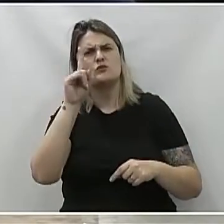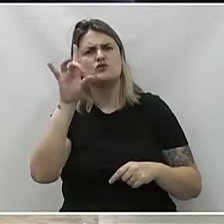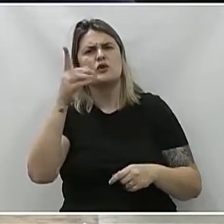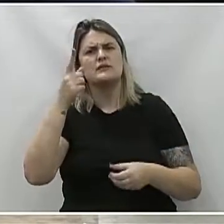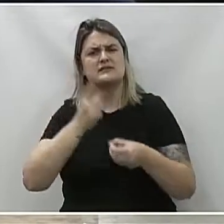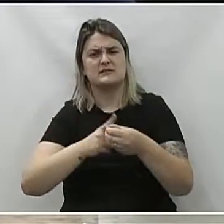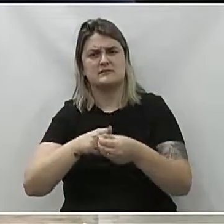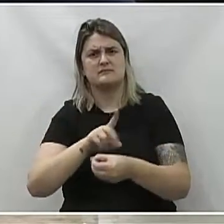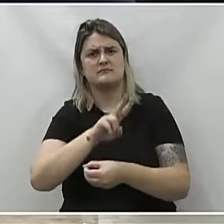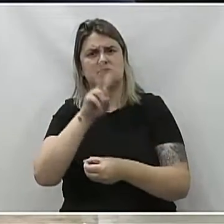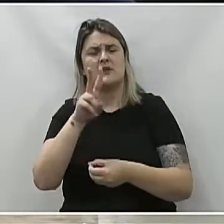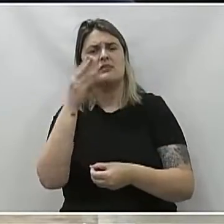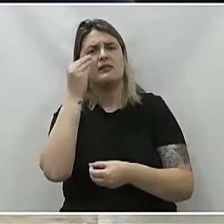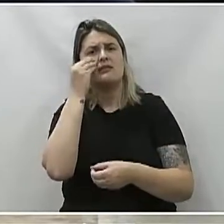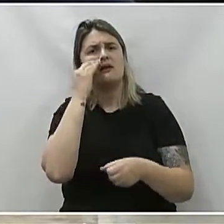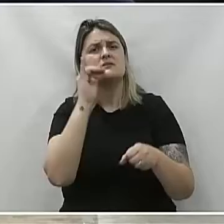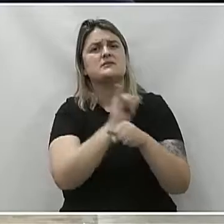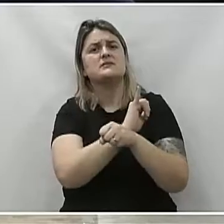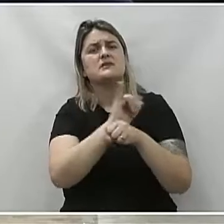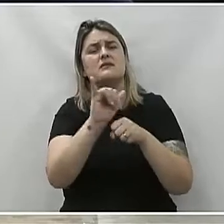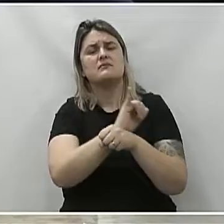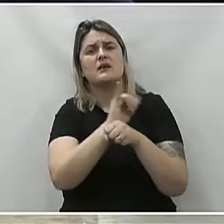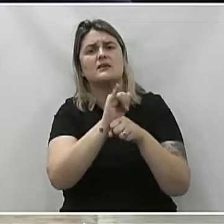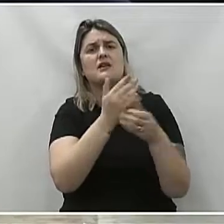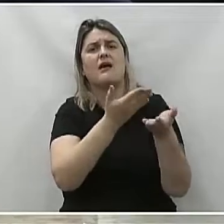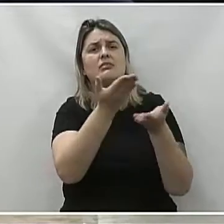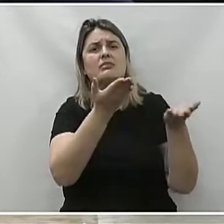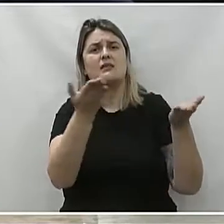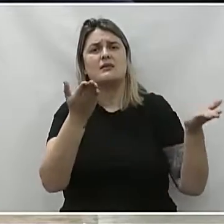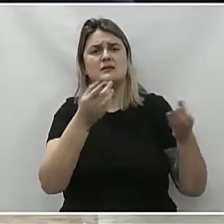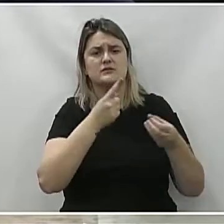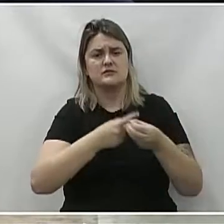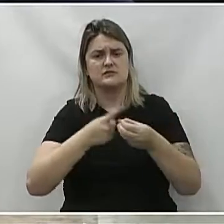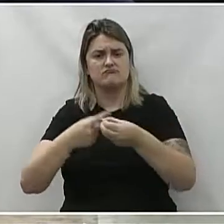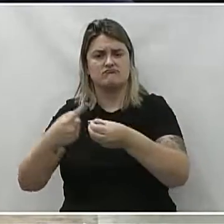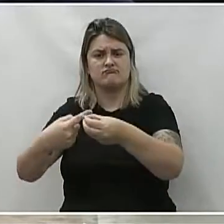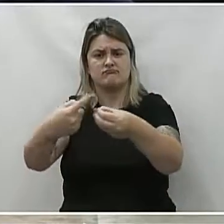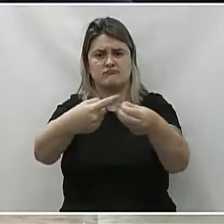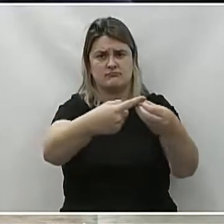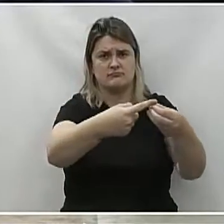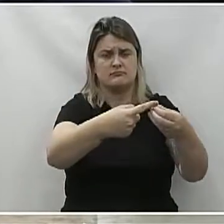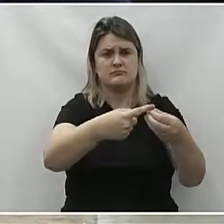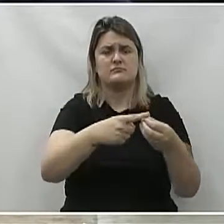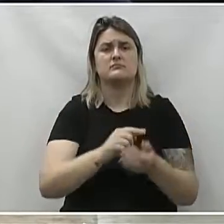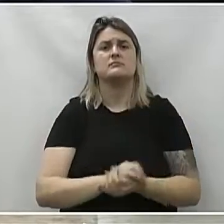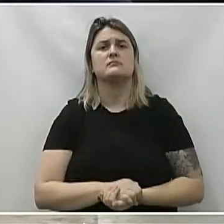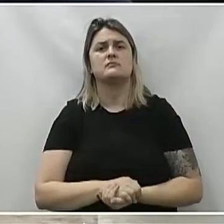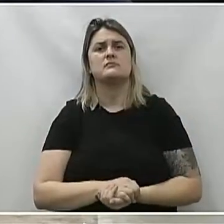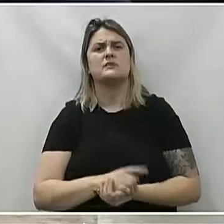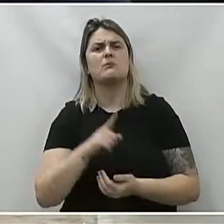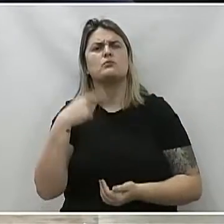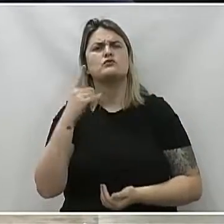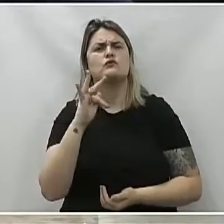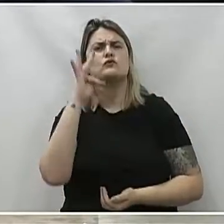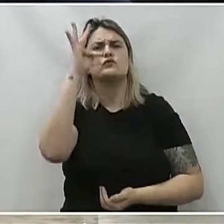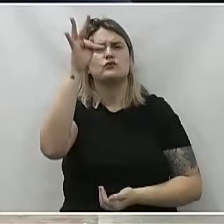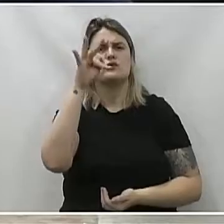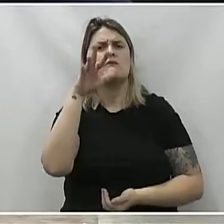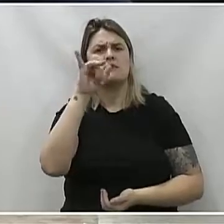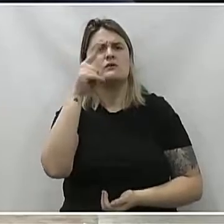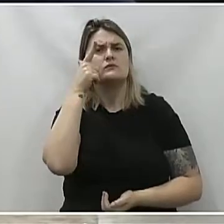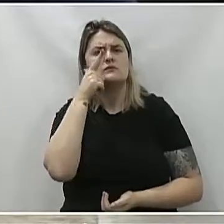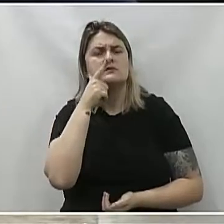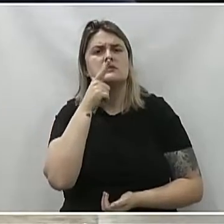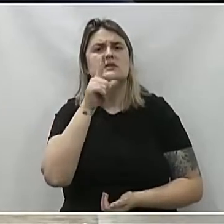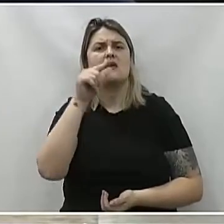da Vitória, mas buscar alternativas para que a gente possa atender os municípios ao redor. Porque, daqui a pouco, nós vamos ter em não da Vitória